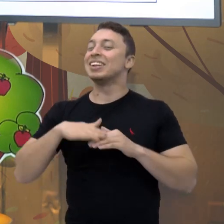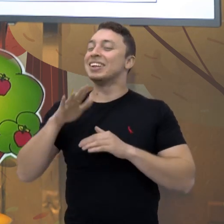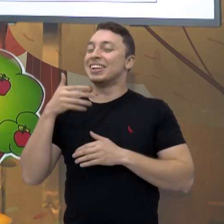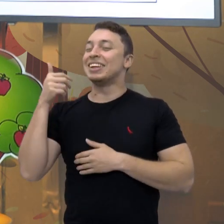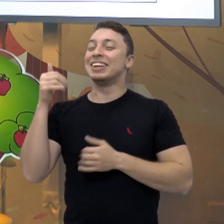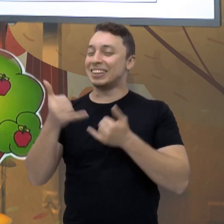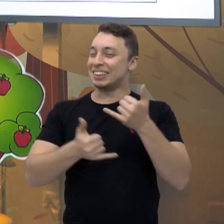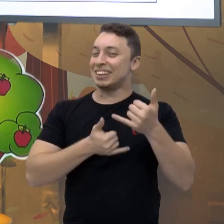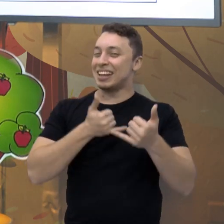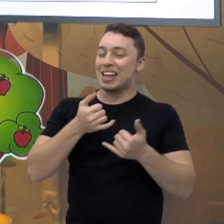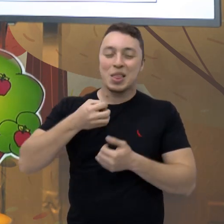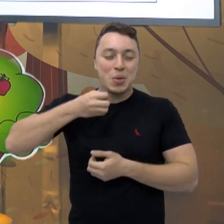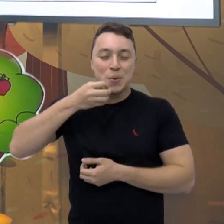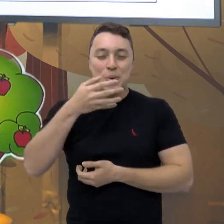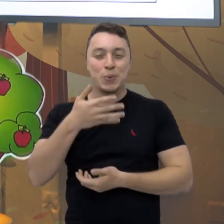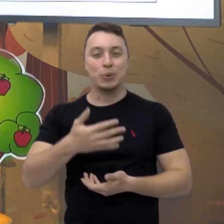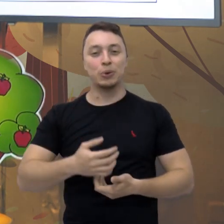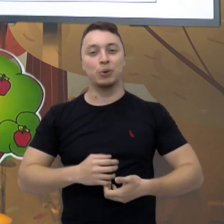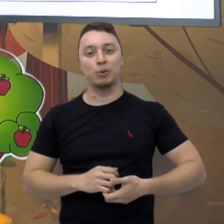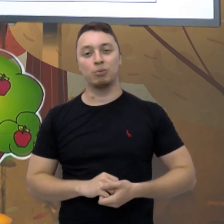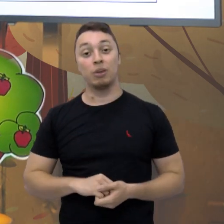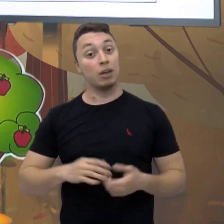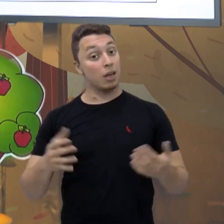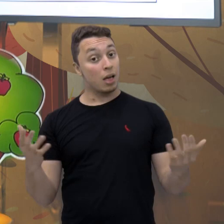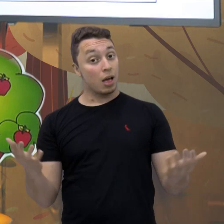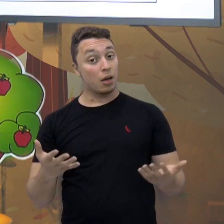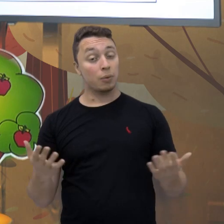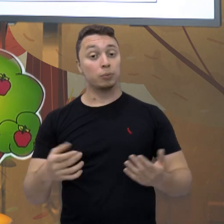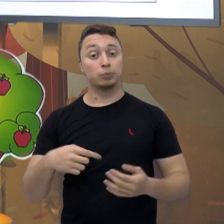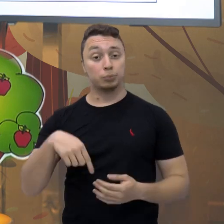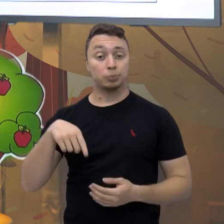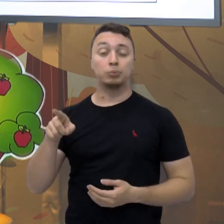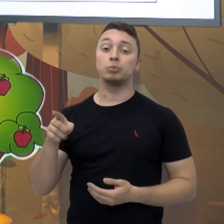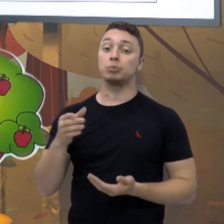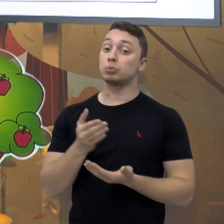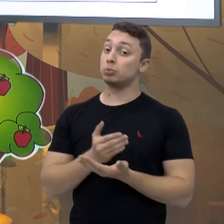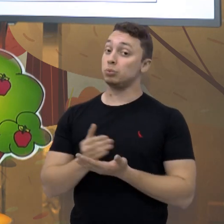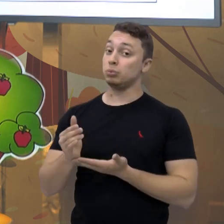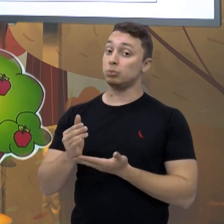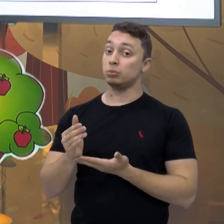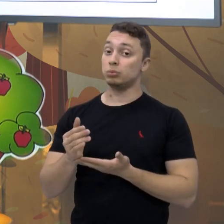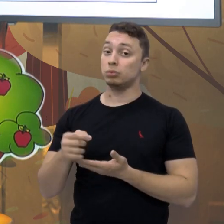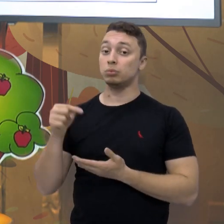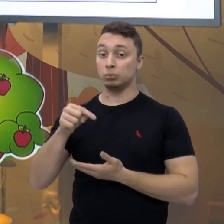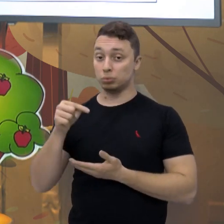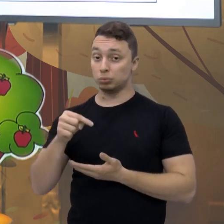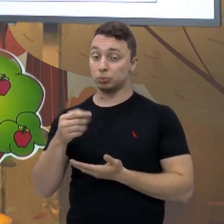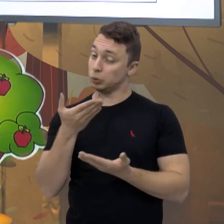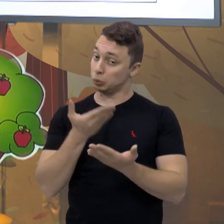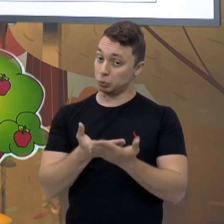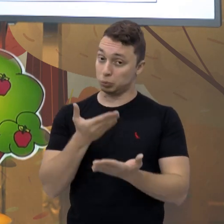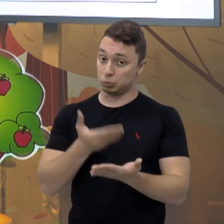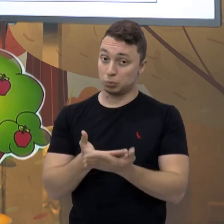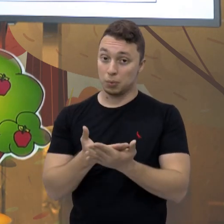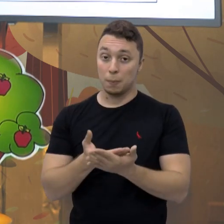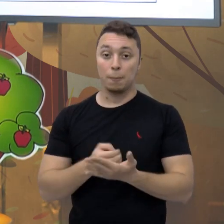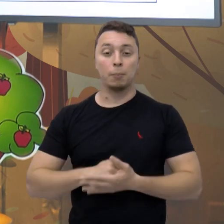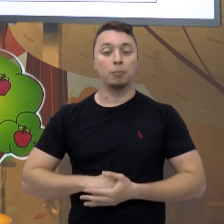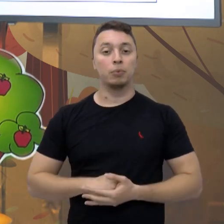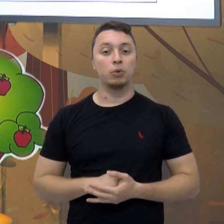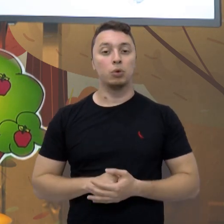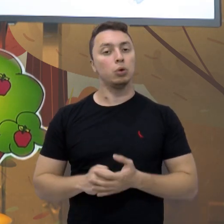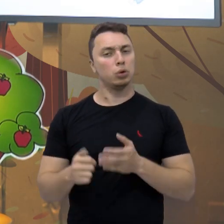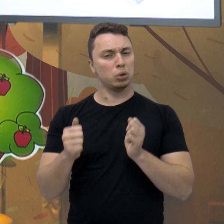divertida. Agora, nós vamos começar a nossa aula de hoje, fazendo com